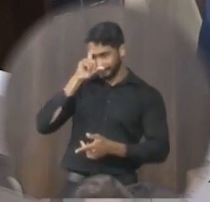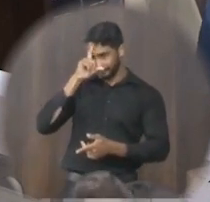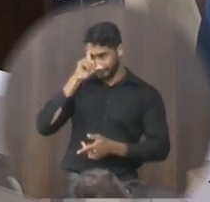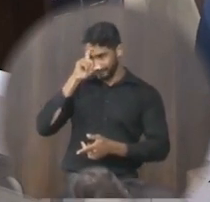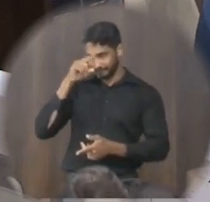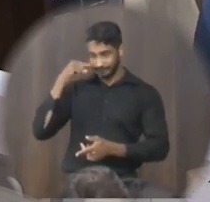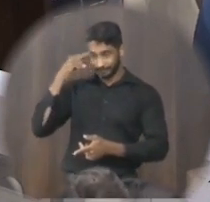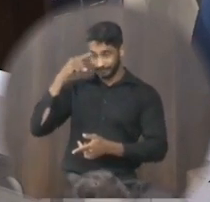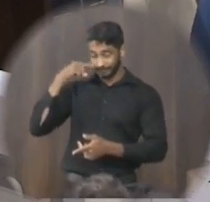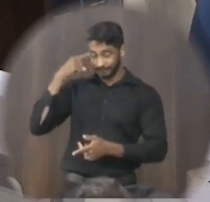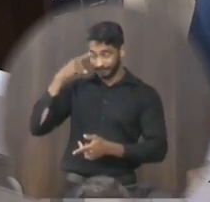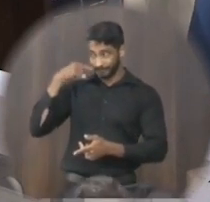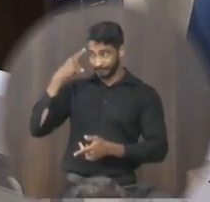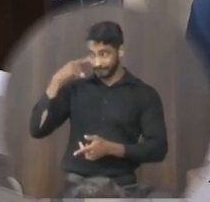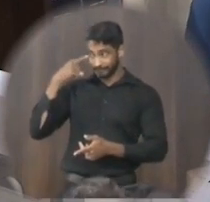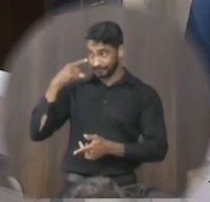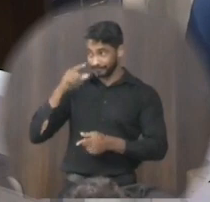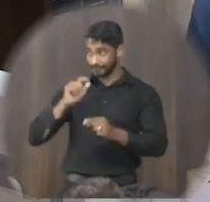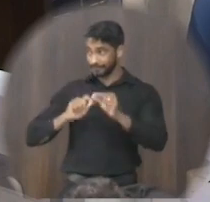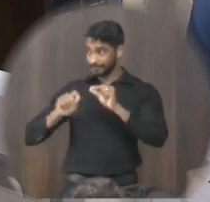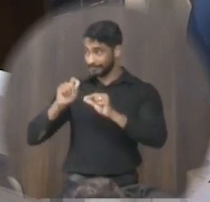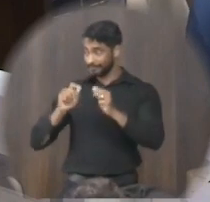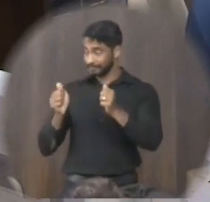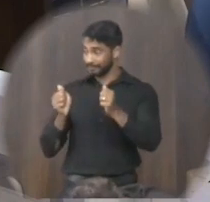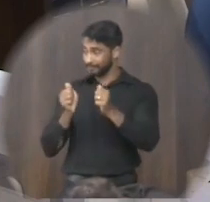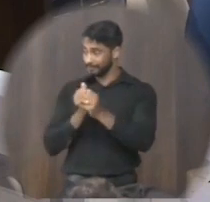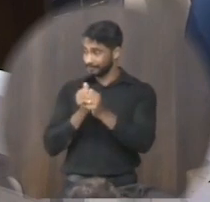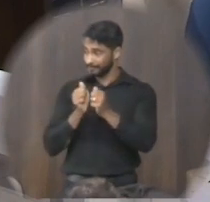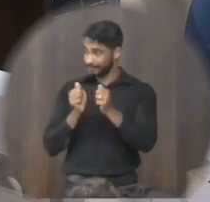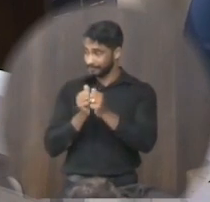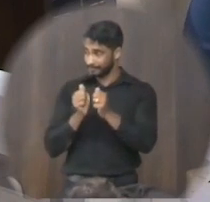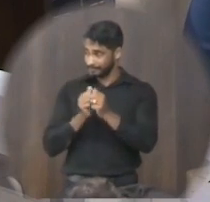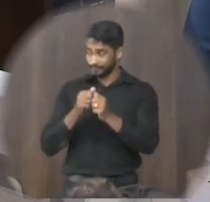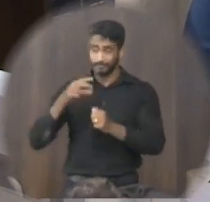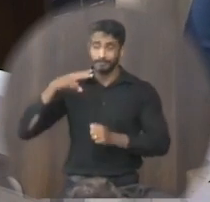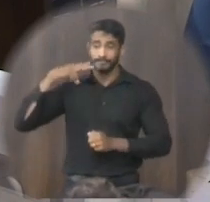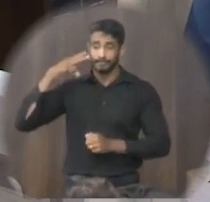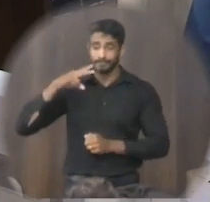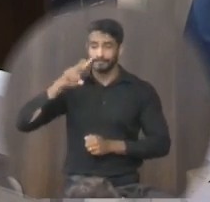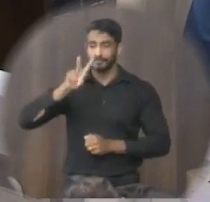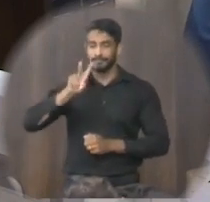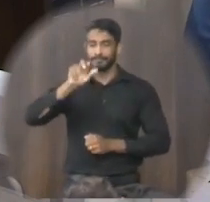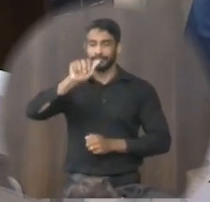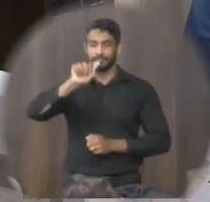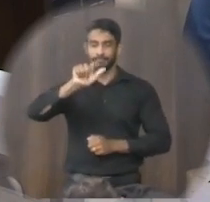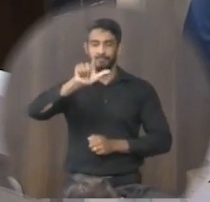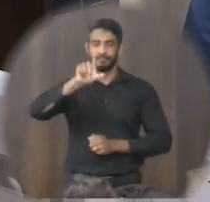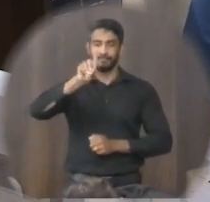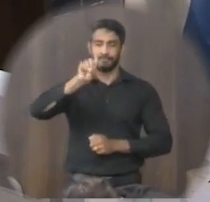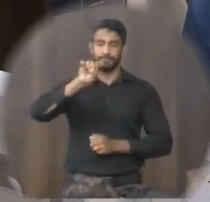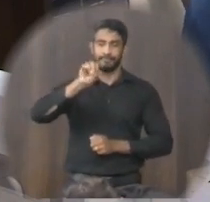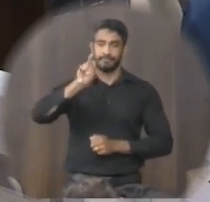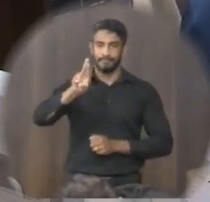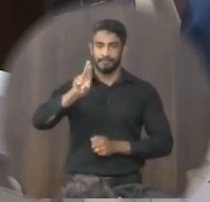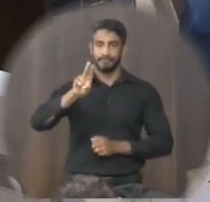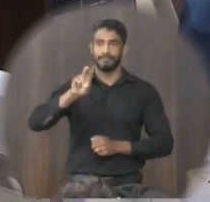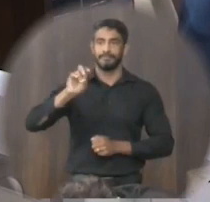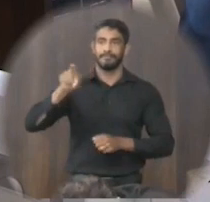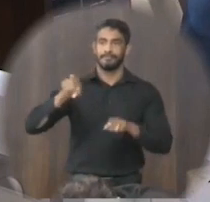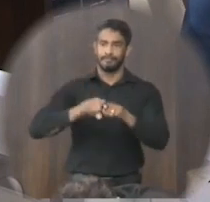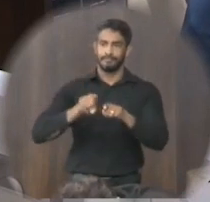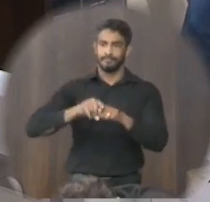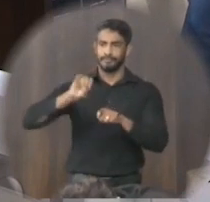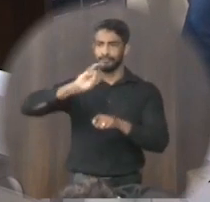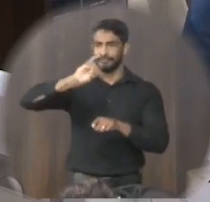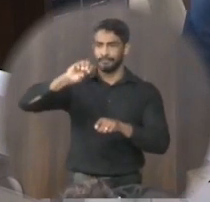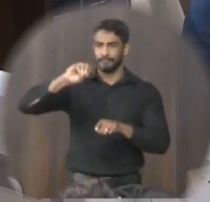oftalmologística com o vereador Valdeir do Leilão o João da Ambulância e o